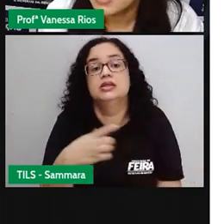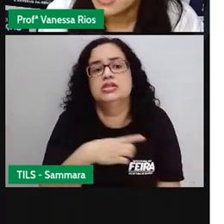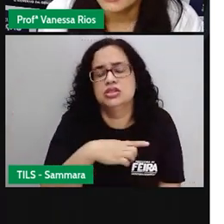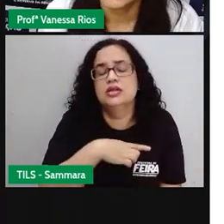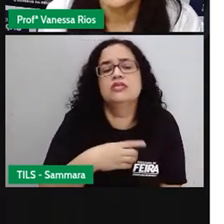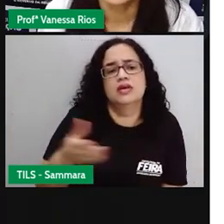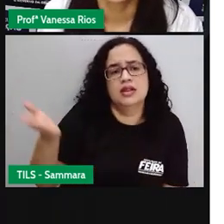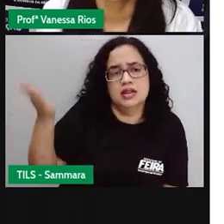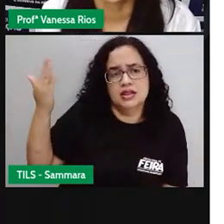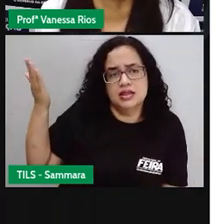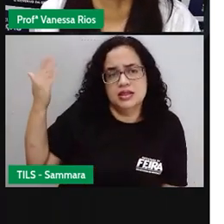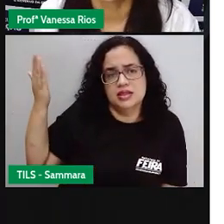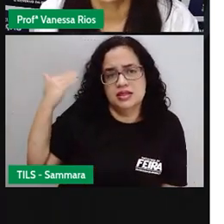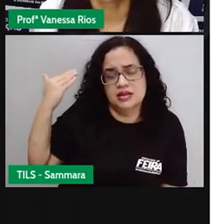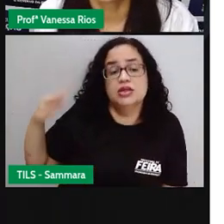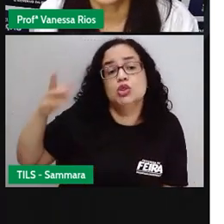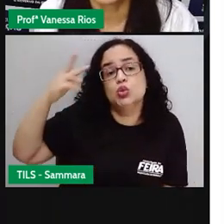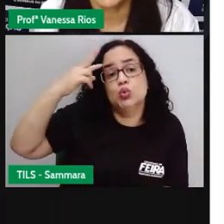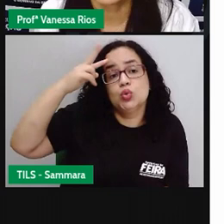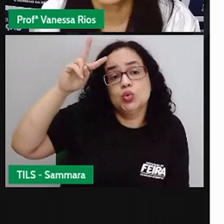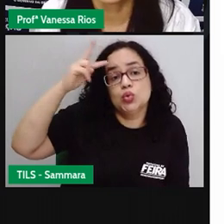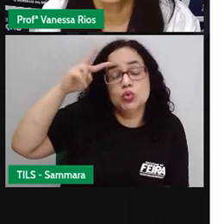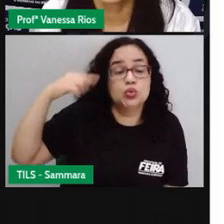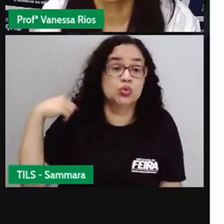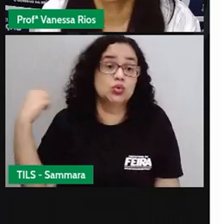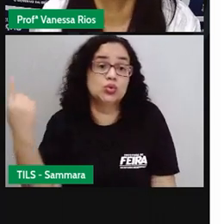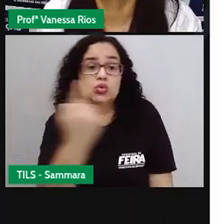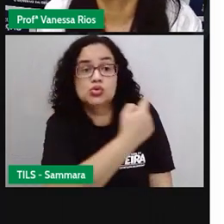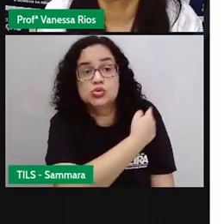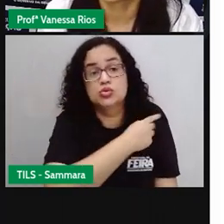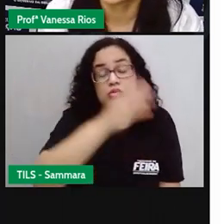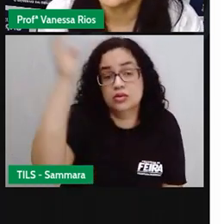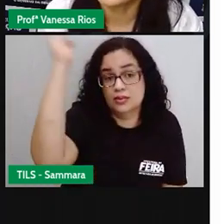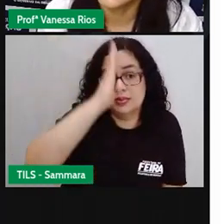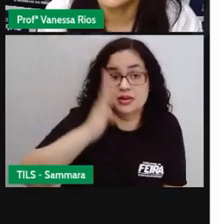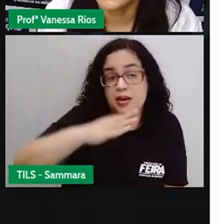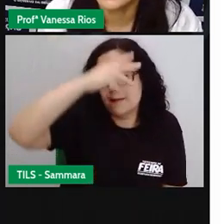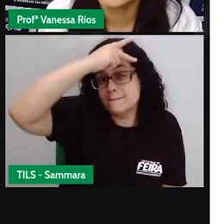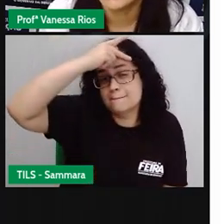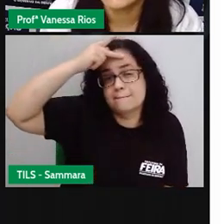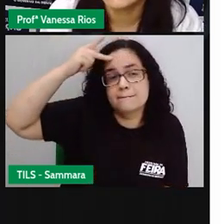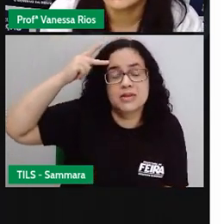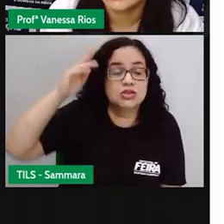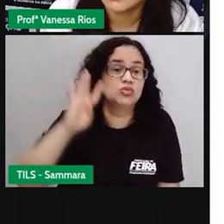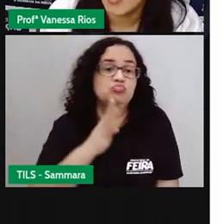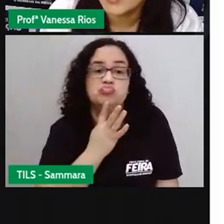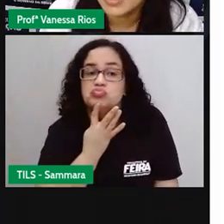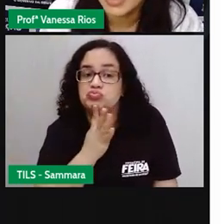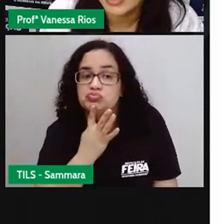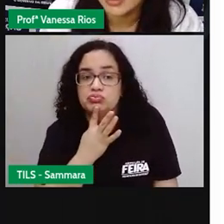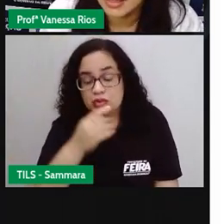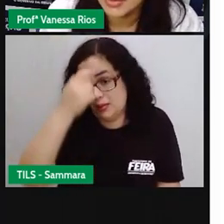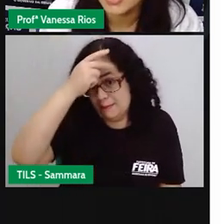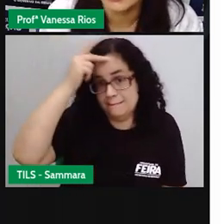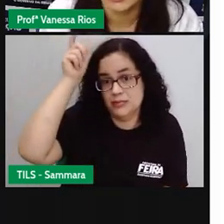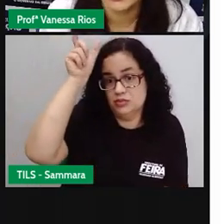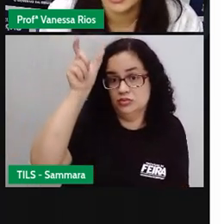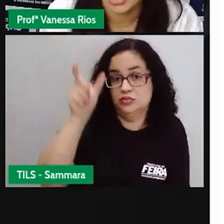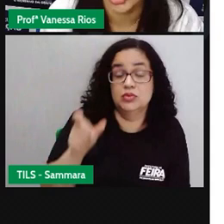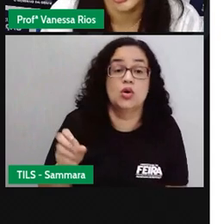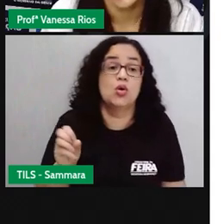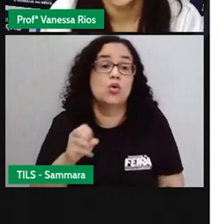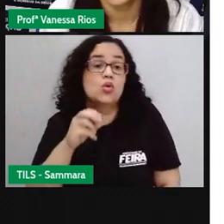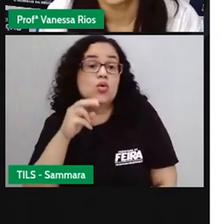épocas, durante toda a história do nosso Brasil, que nem todas as pessoas eram reconhecidas como cidadãos.